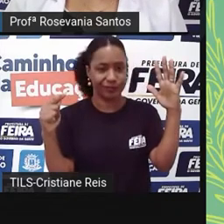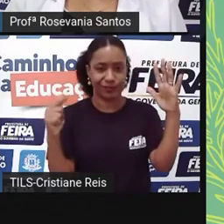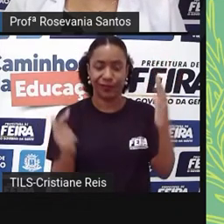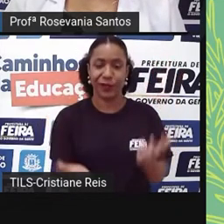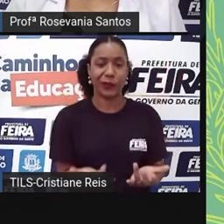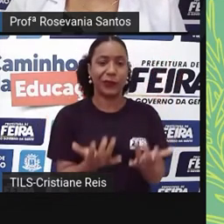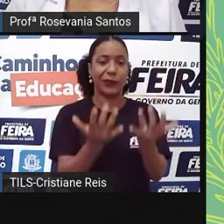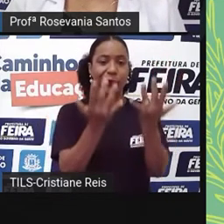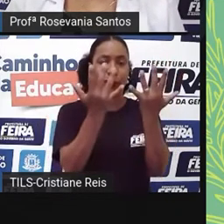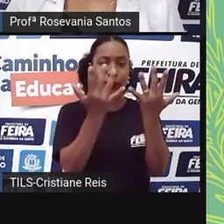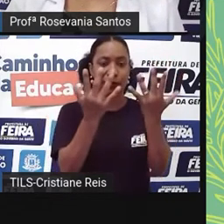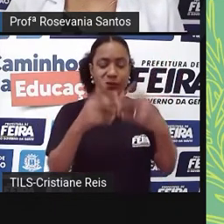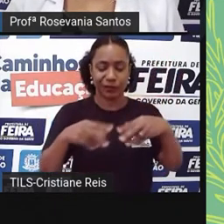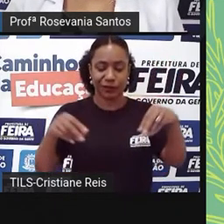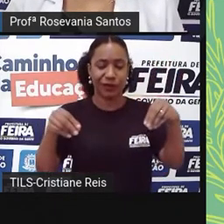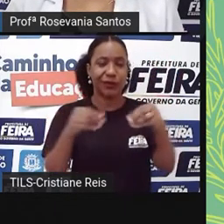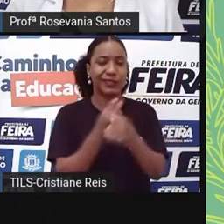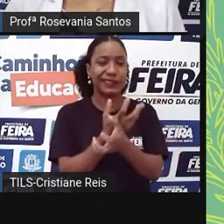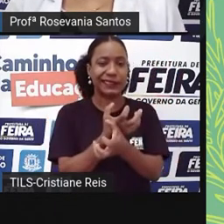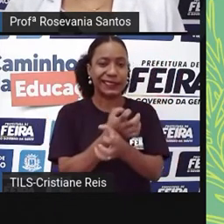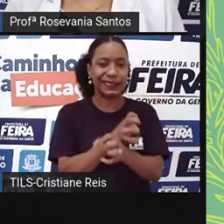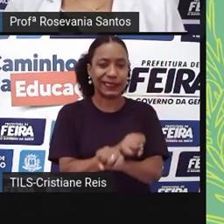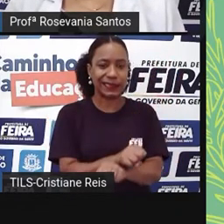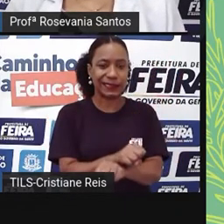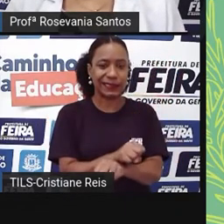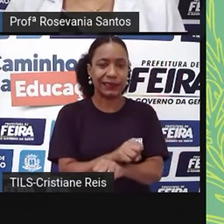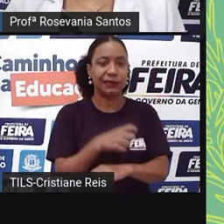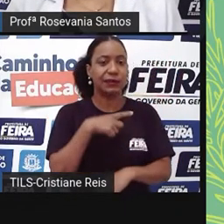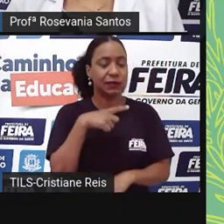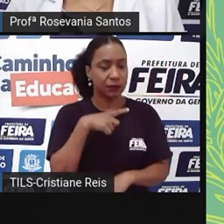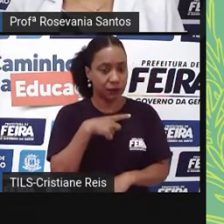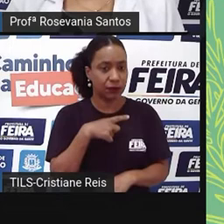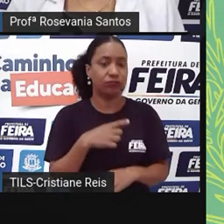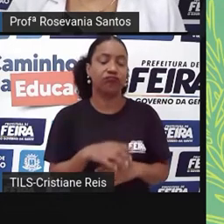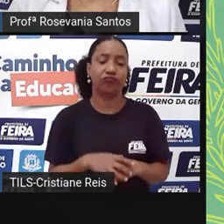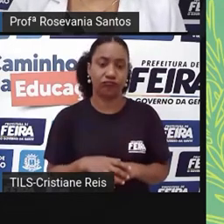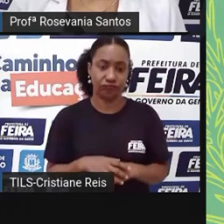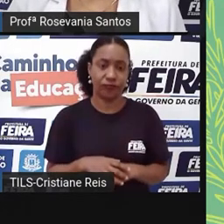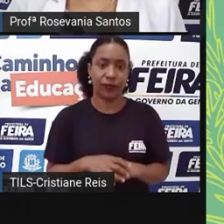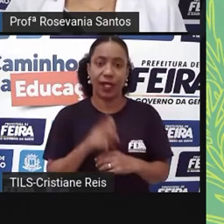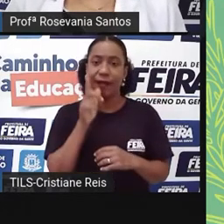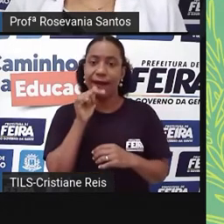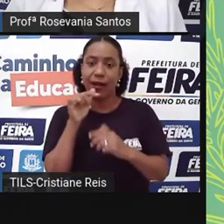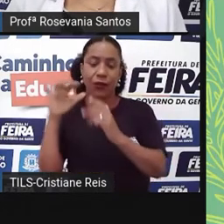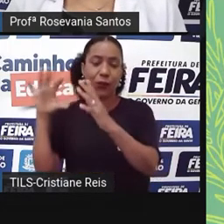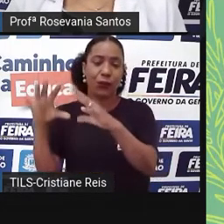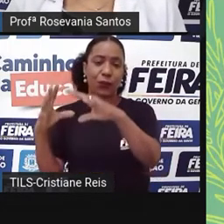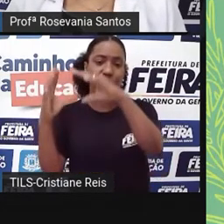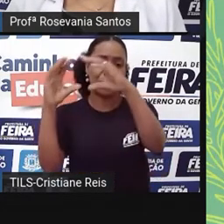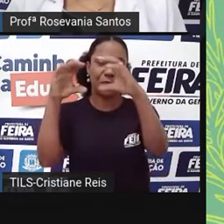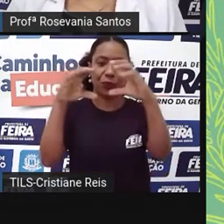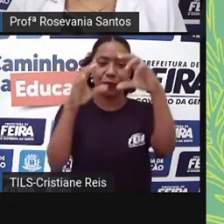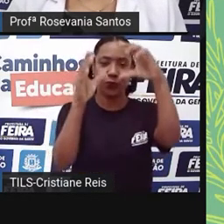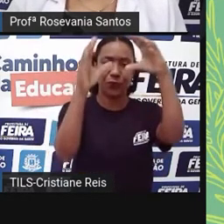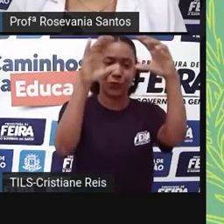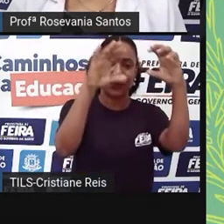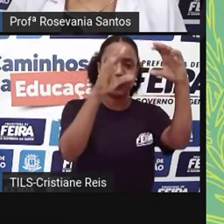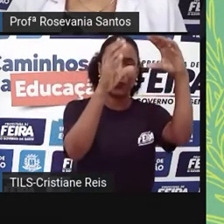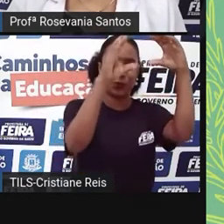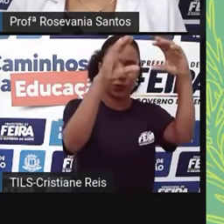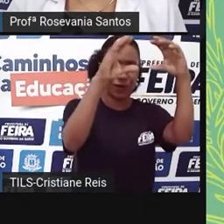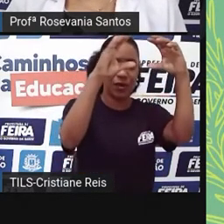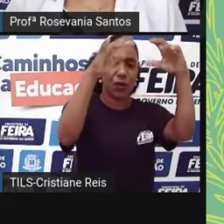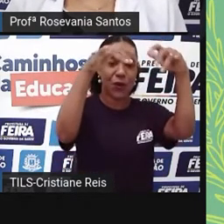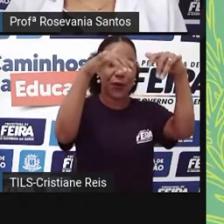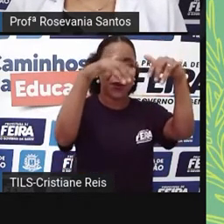deslundado, vai ficar seco, não vai formar a nuvem carregadinha de água para chover aqui nessa